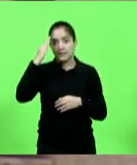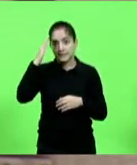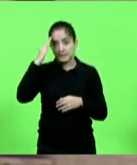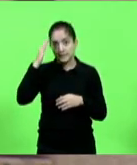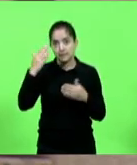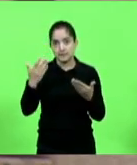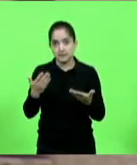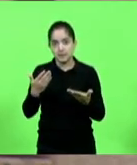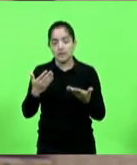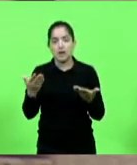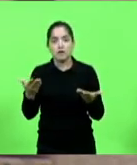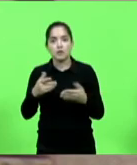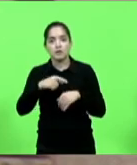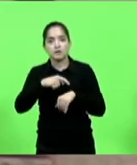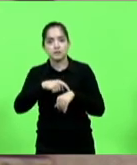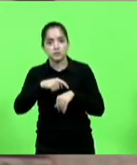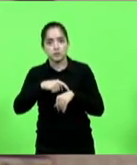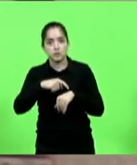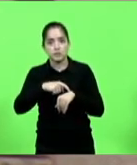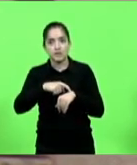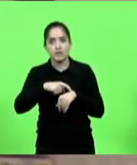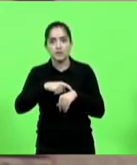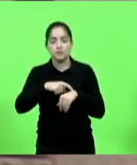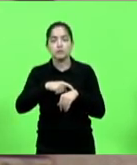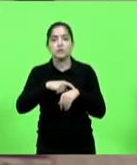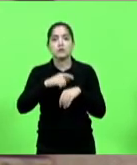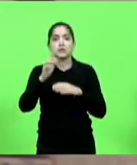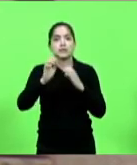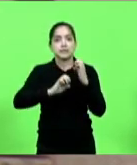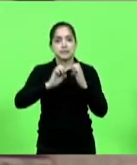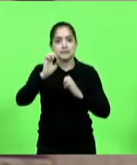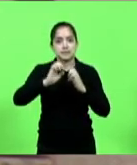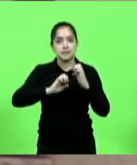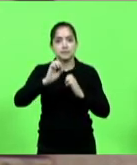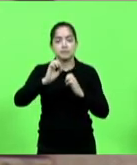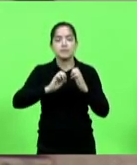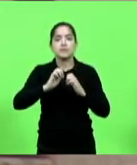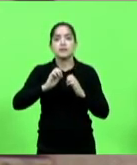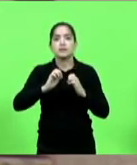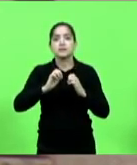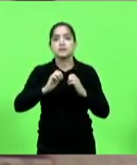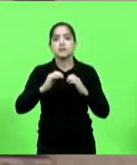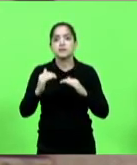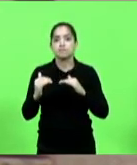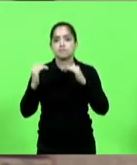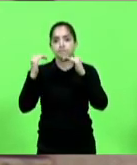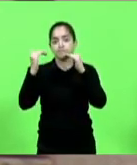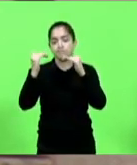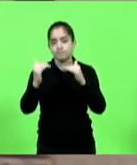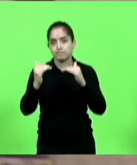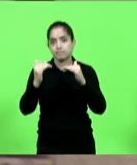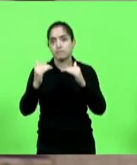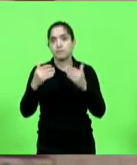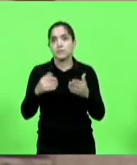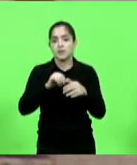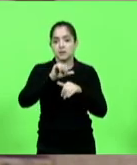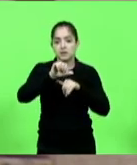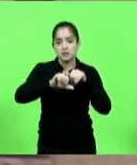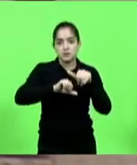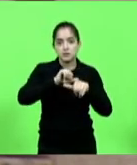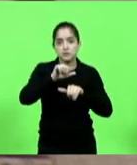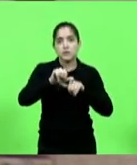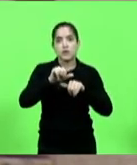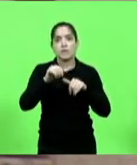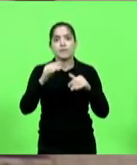grande momento que passa, essa grande multinacional que faz e que transforma, não apenas a